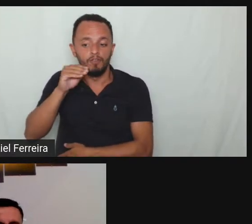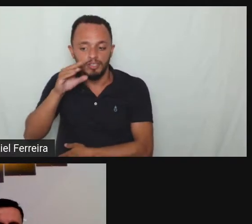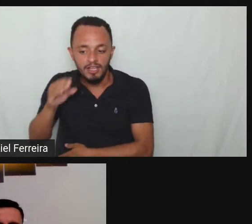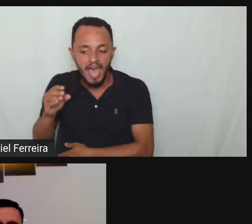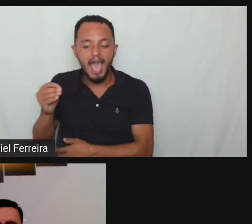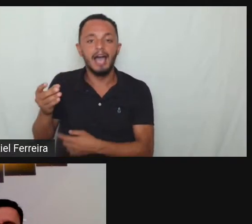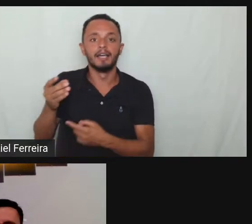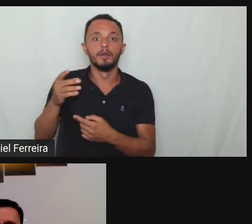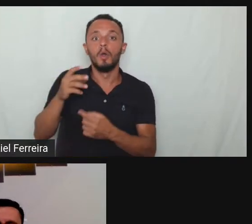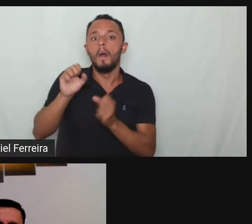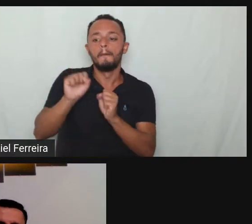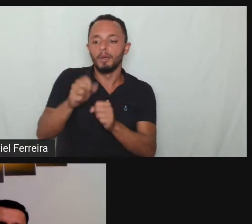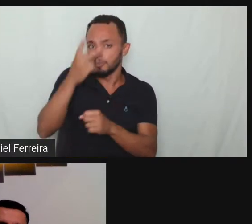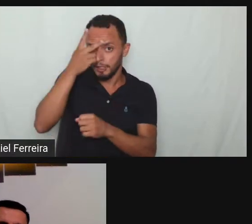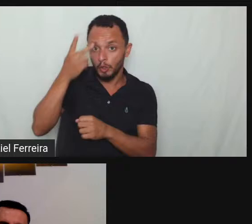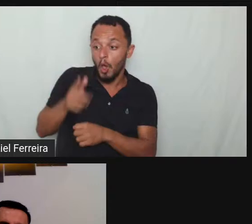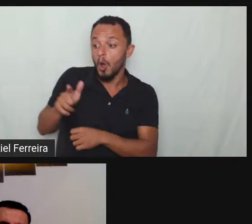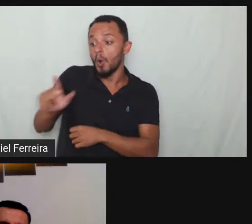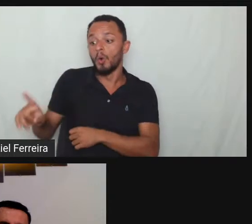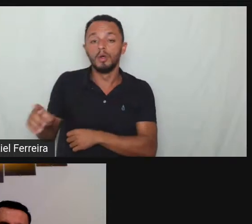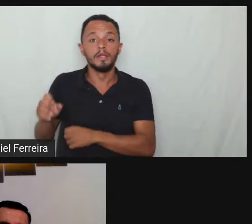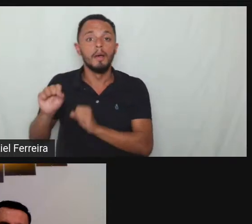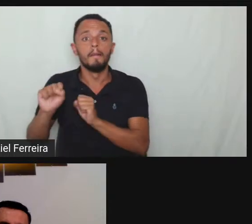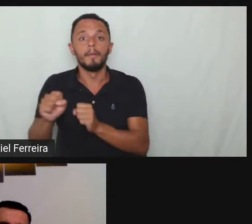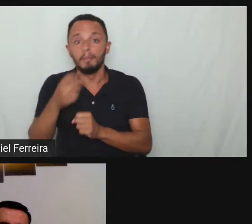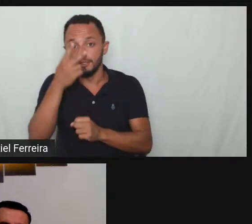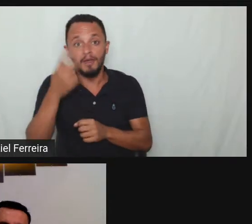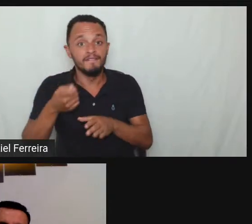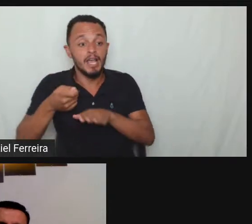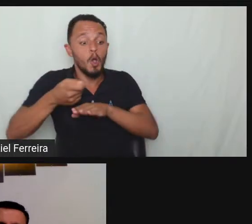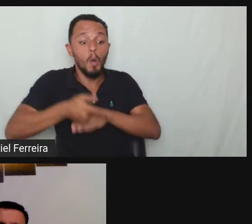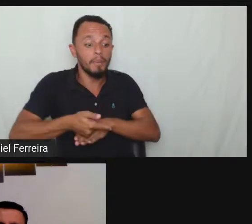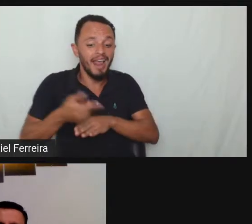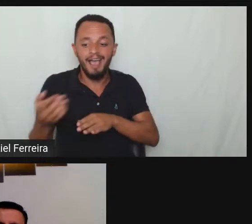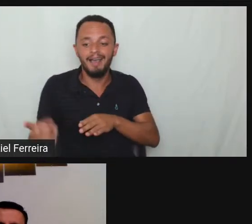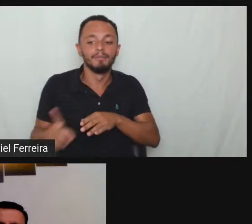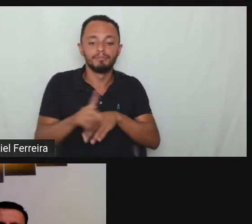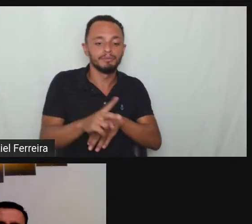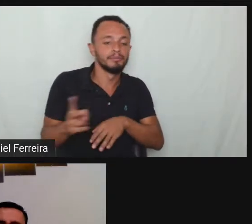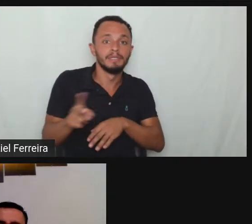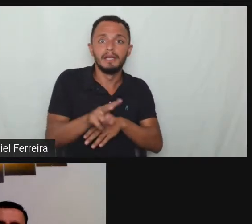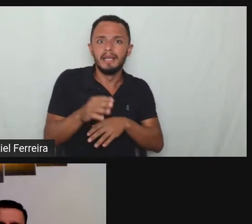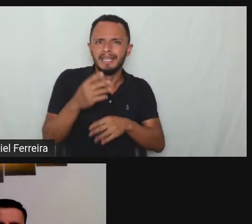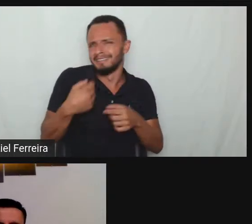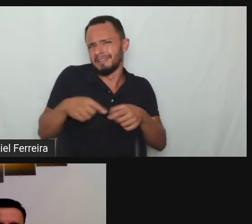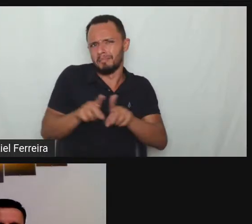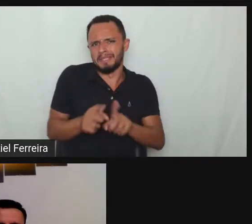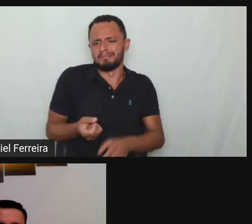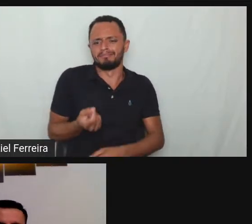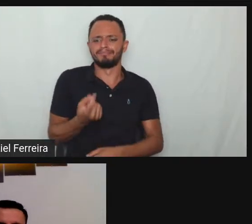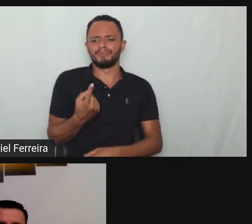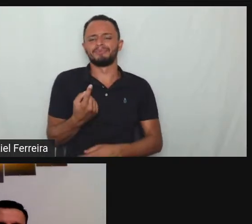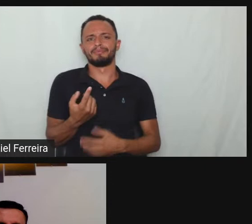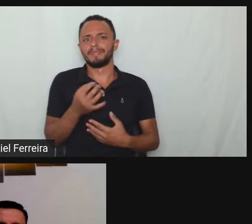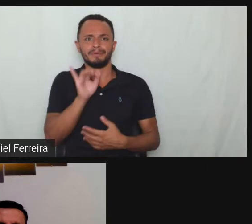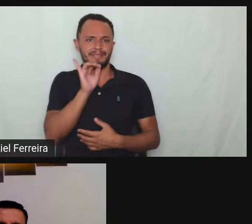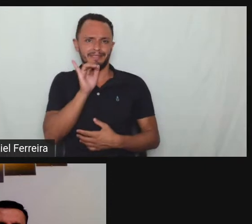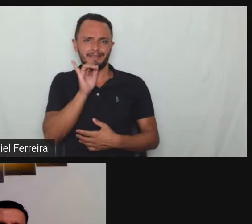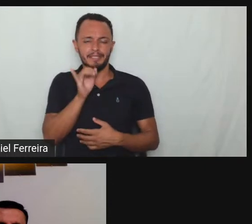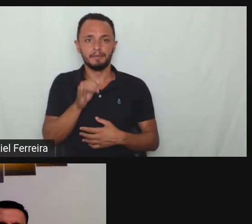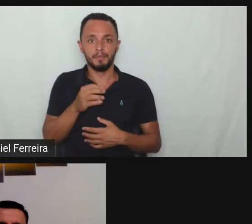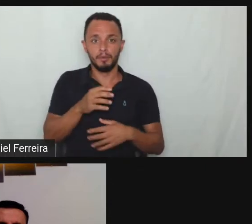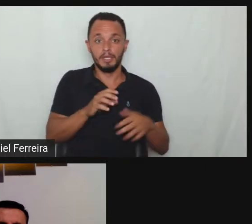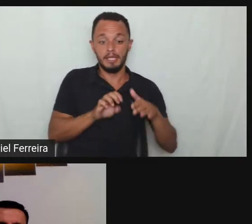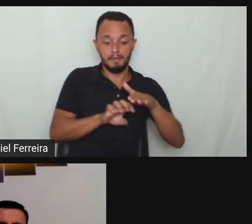empresa tem que ser adaptada para isso aí sem falar que chega a ser constrangedor determinada situação que o empregado com